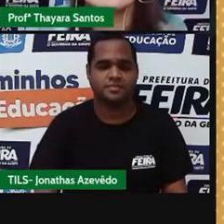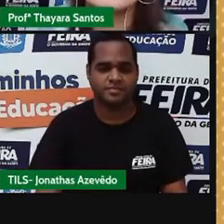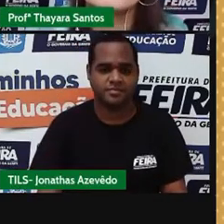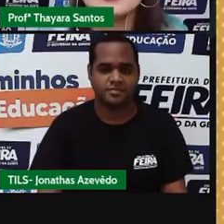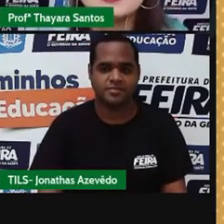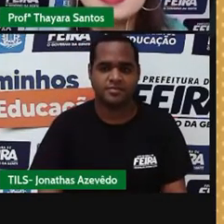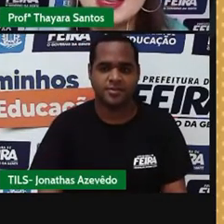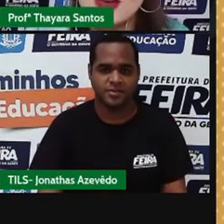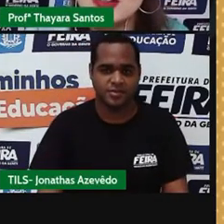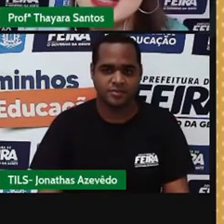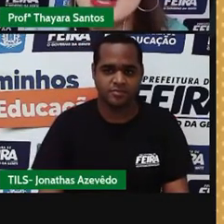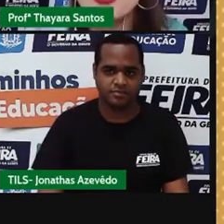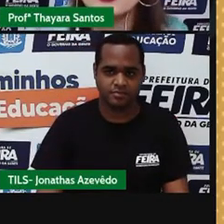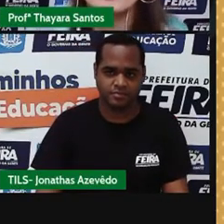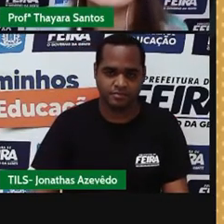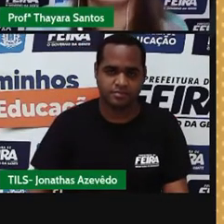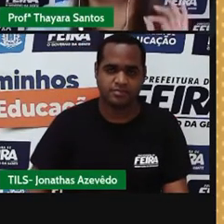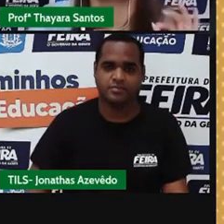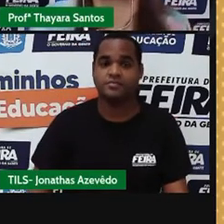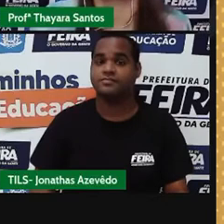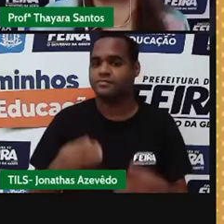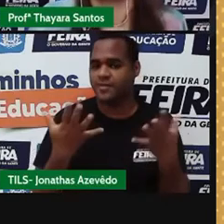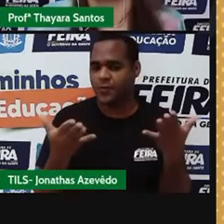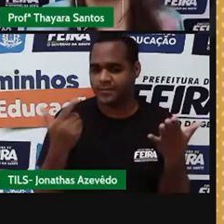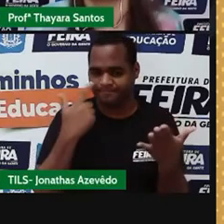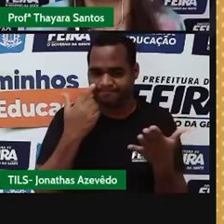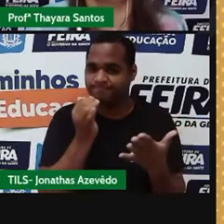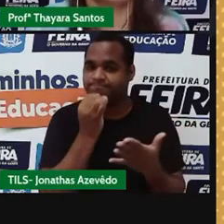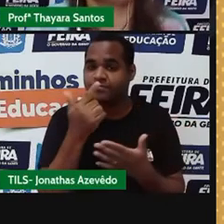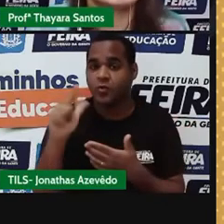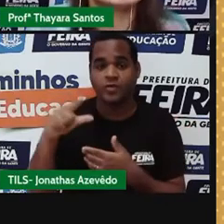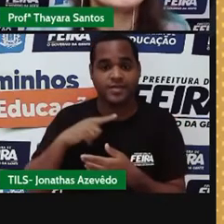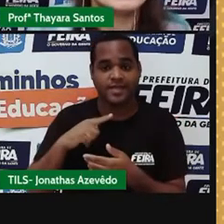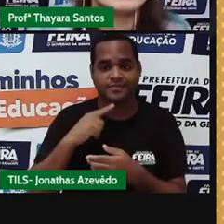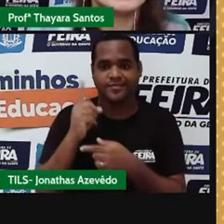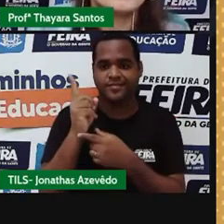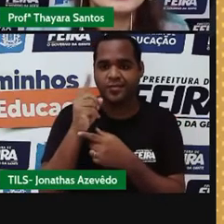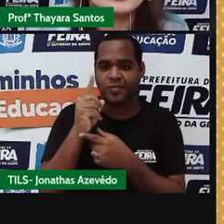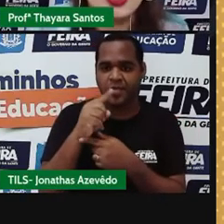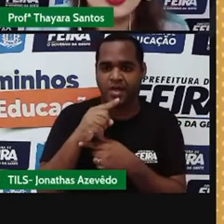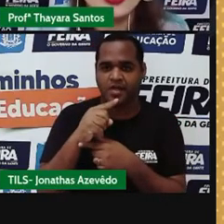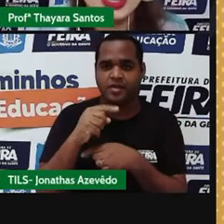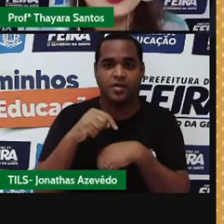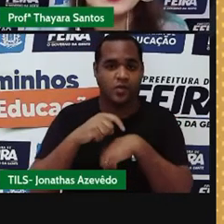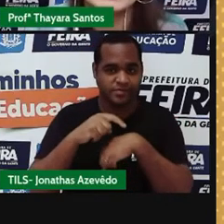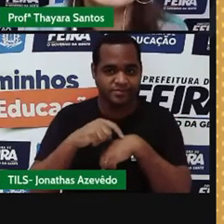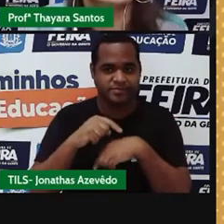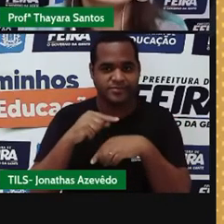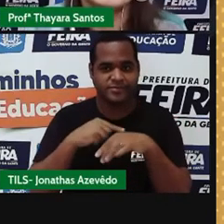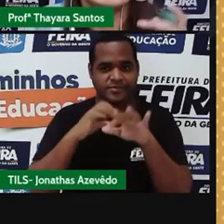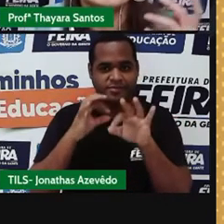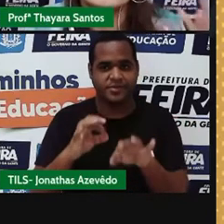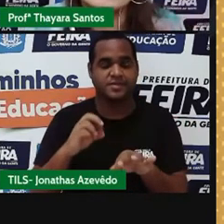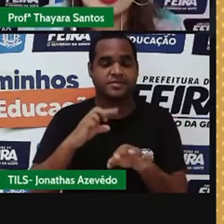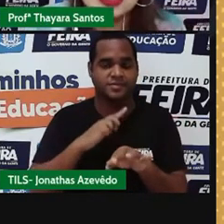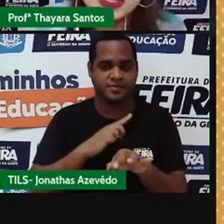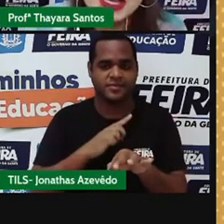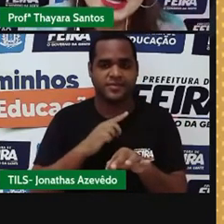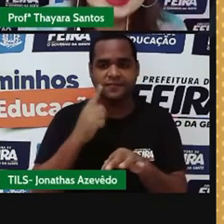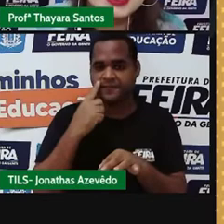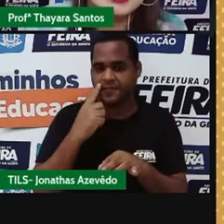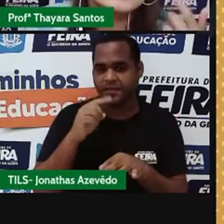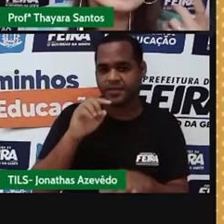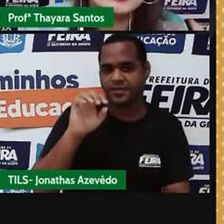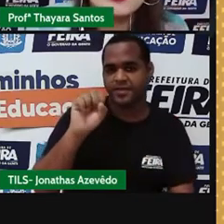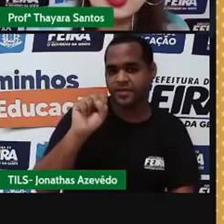exemplo. E nesse, eu vou deixar um cronômetro para vocês resolverem. Eu selecionei aqui o enxofre. Tem o nome